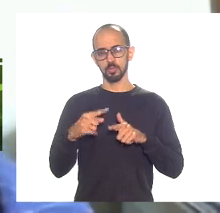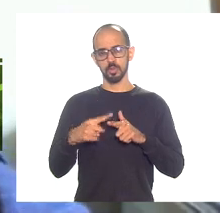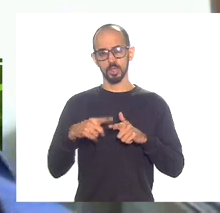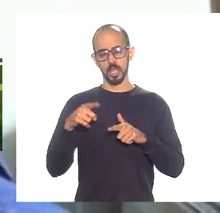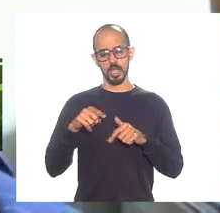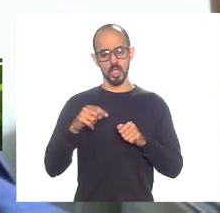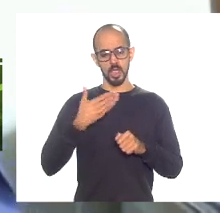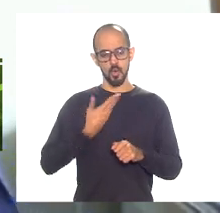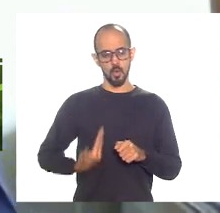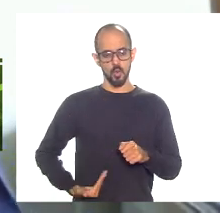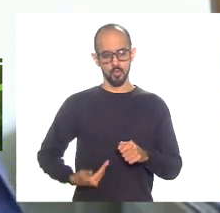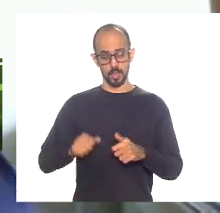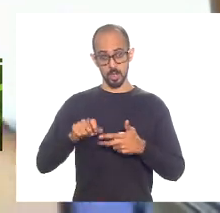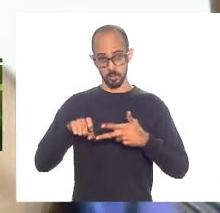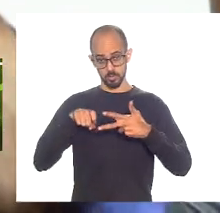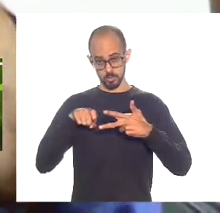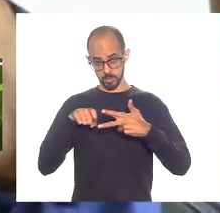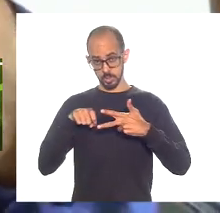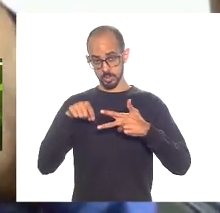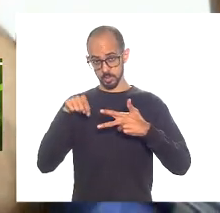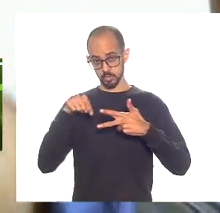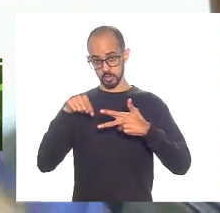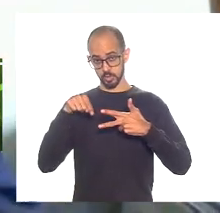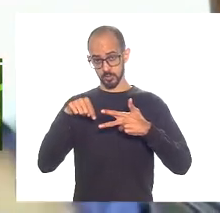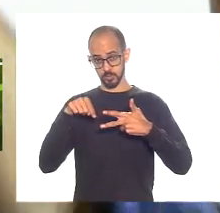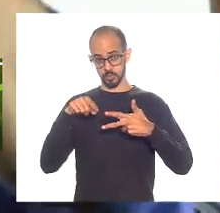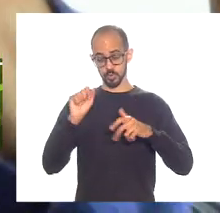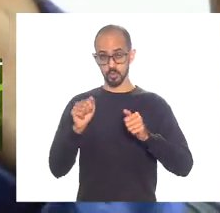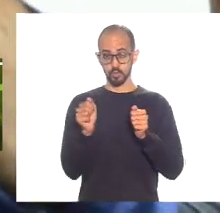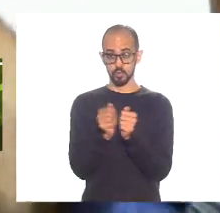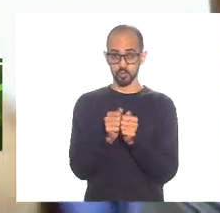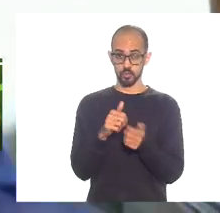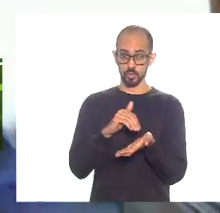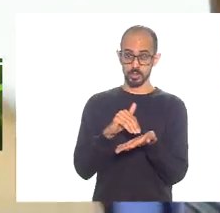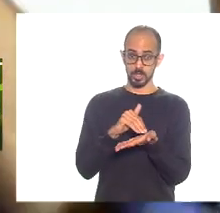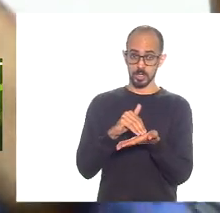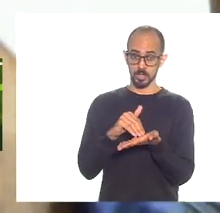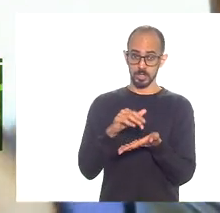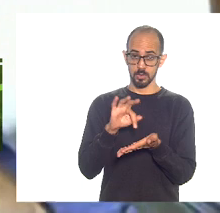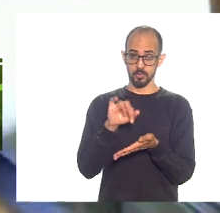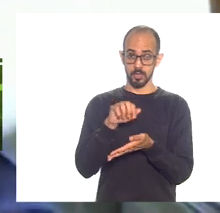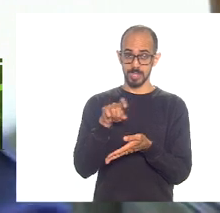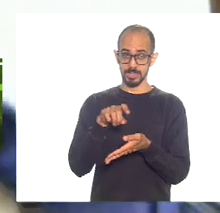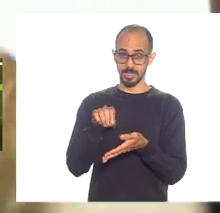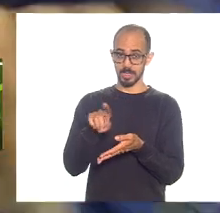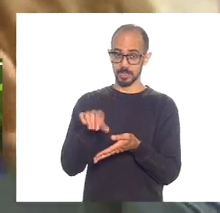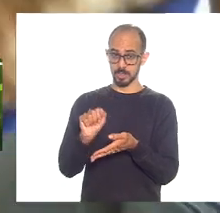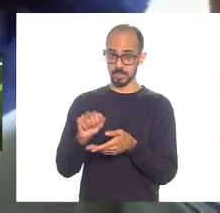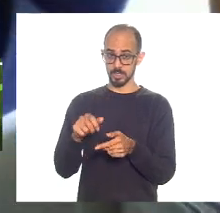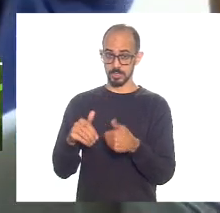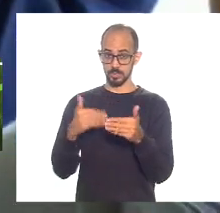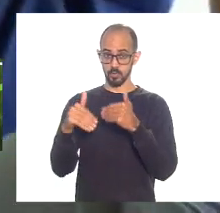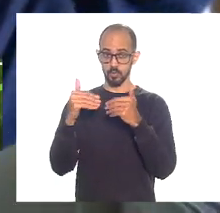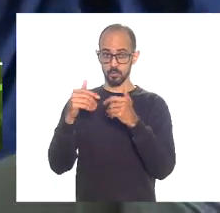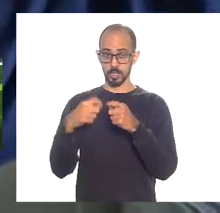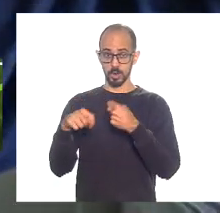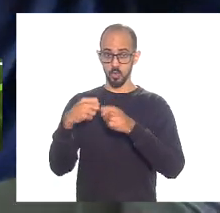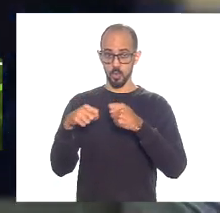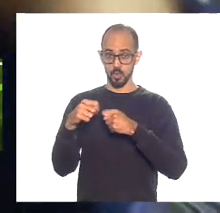o poder executivo através das secretarias de fazenda e desenvolvimento econômico desde